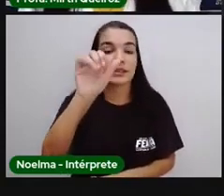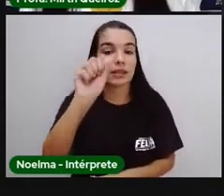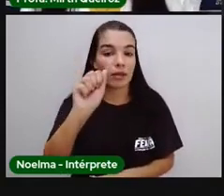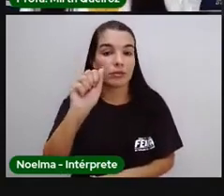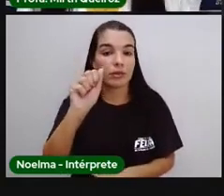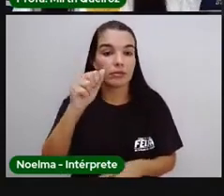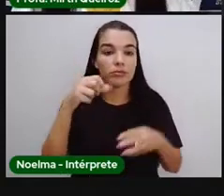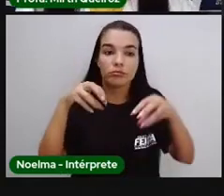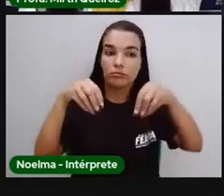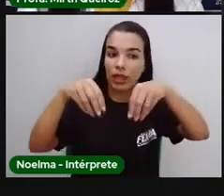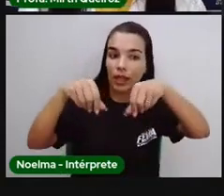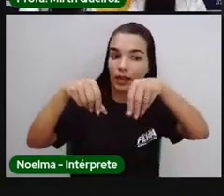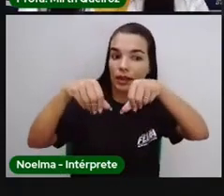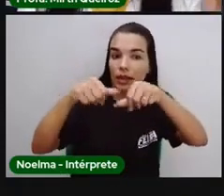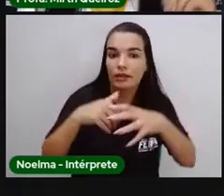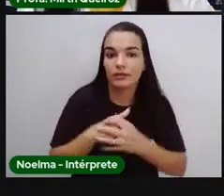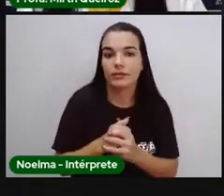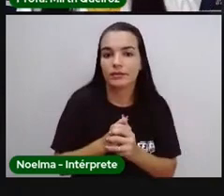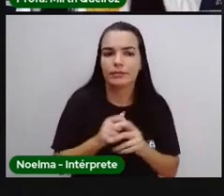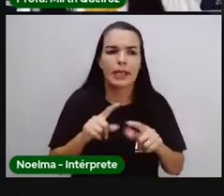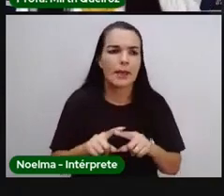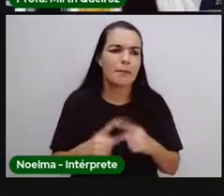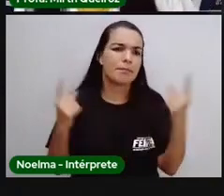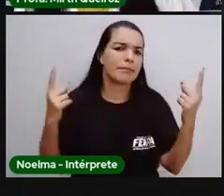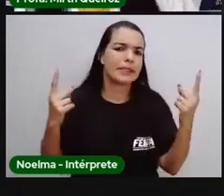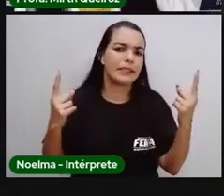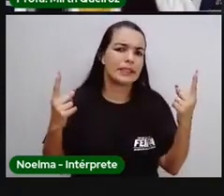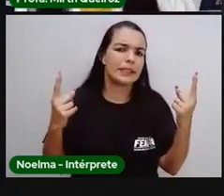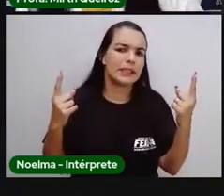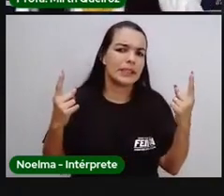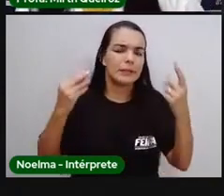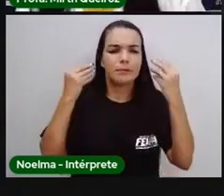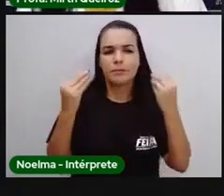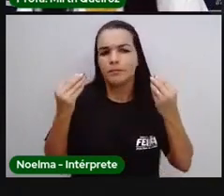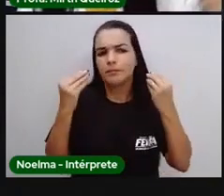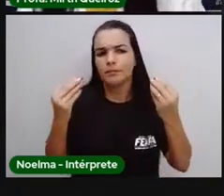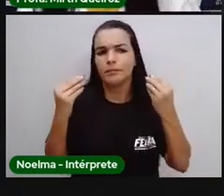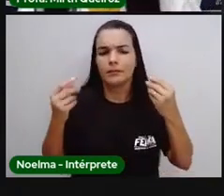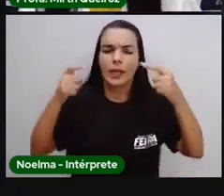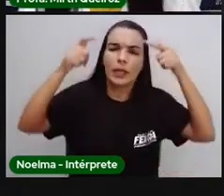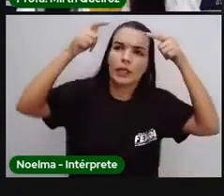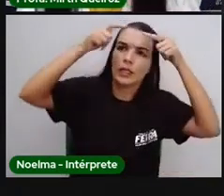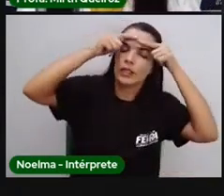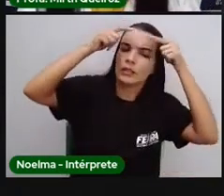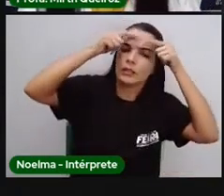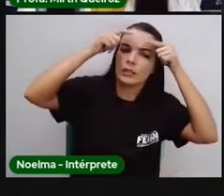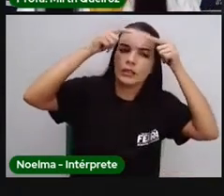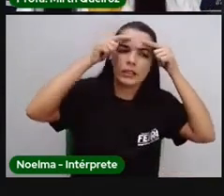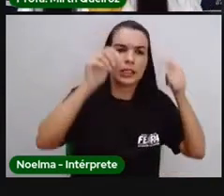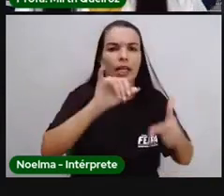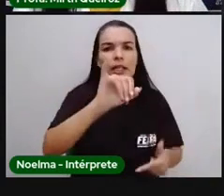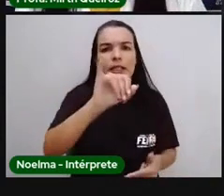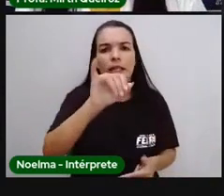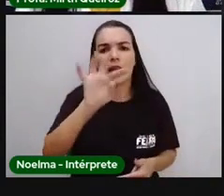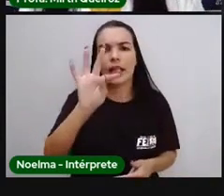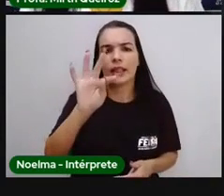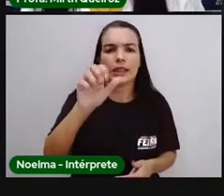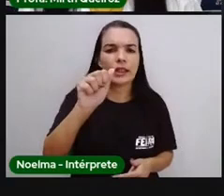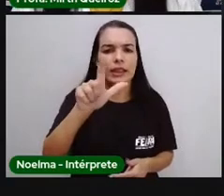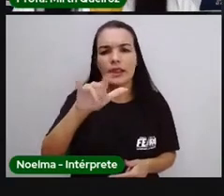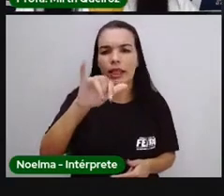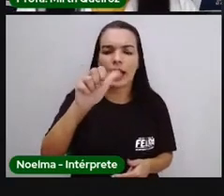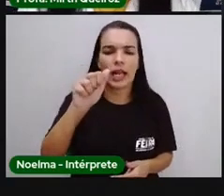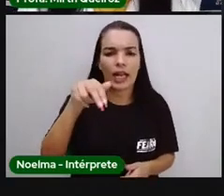Mas, poxa, olha lá o Império Otomano, ou seja, os italianos estão atrapalhando nossa passagem. E agora,